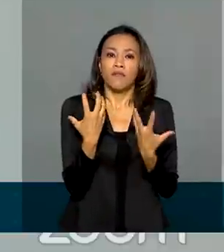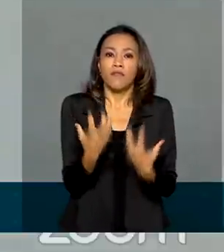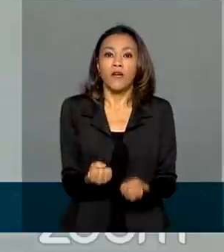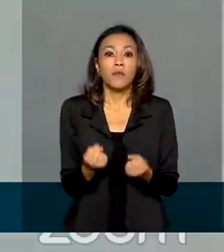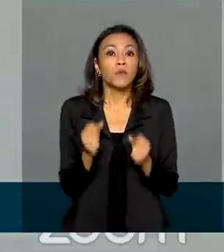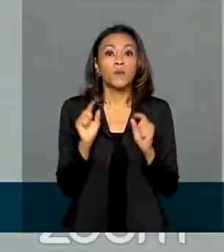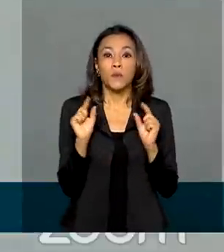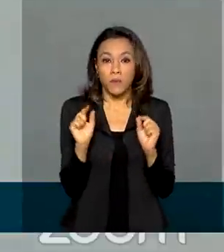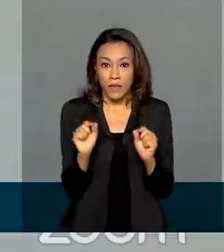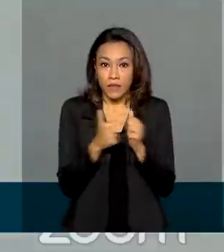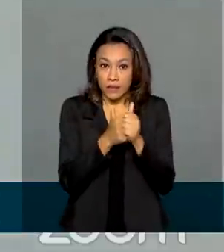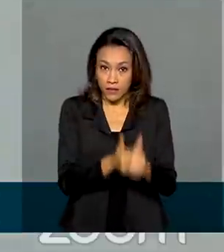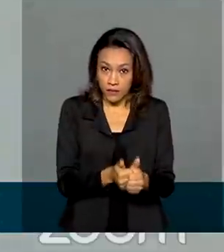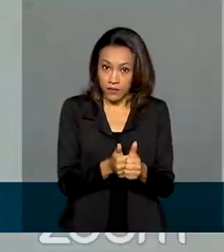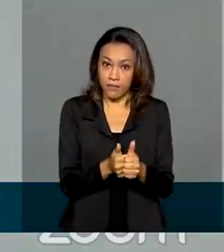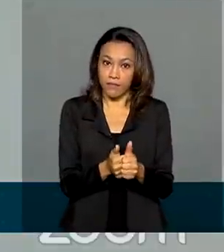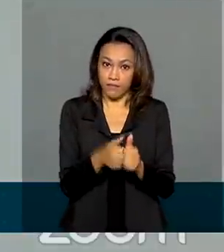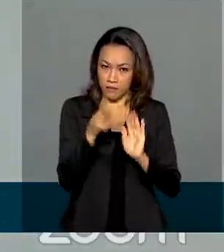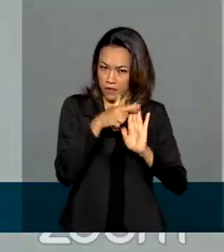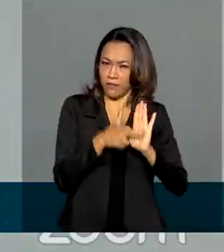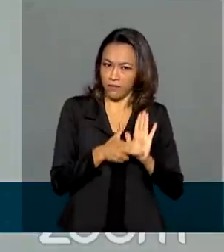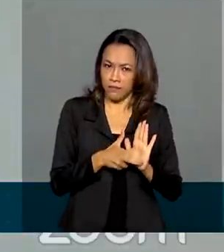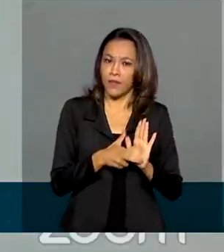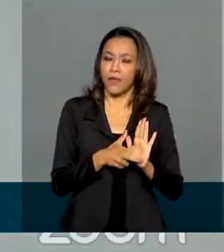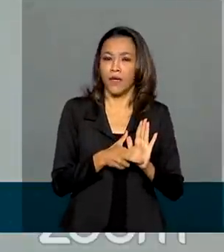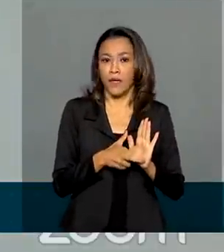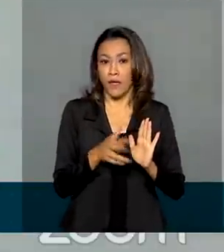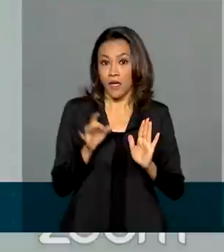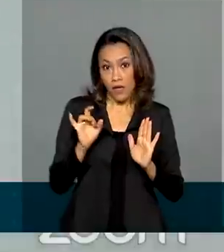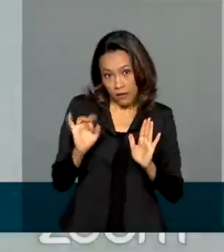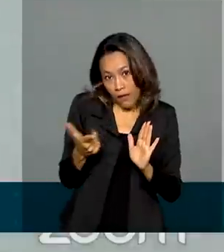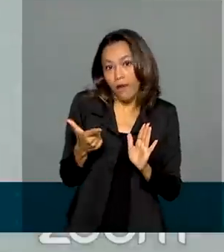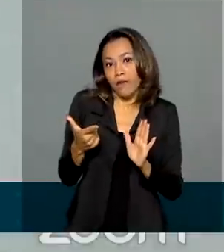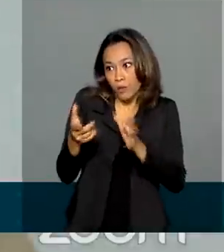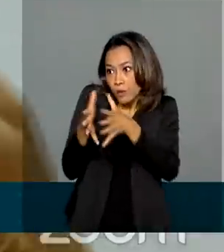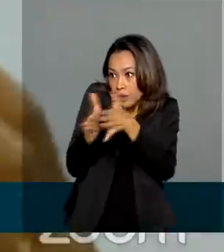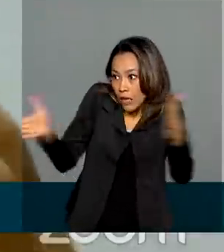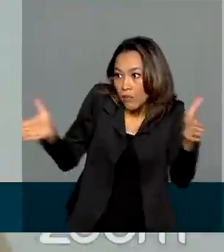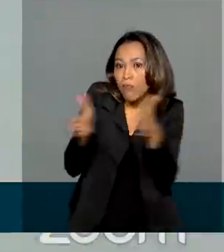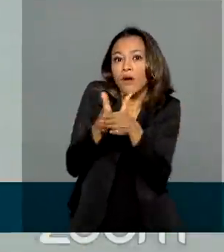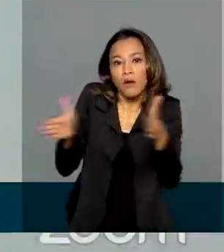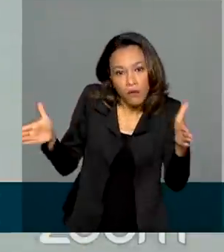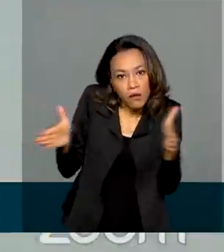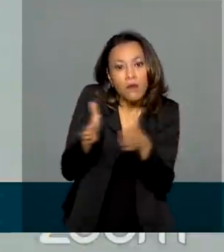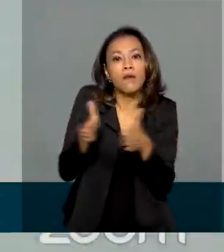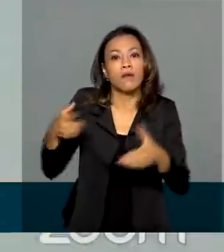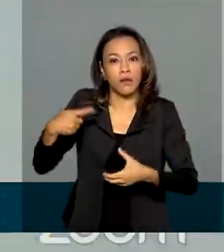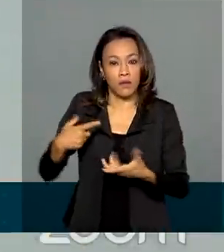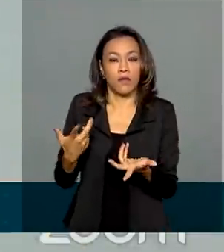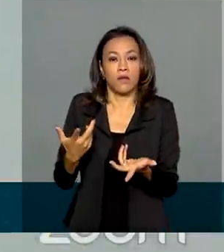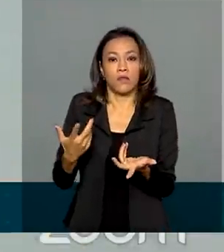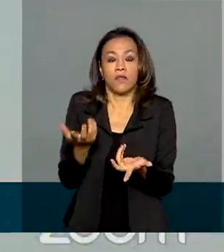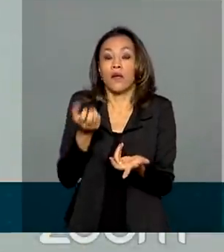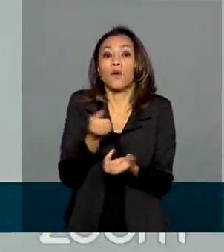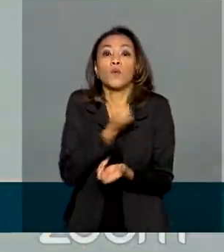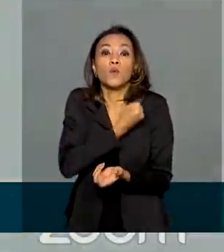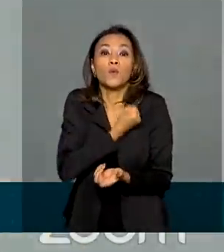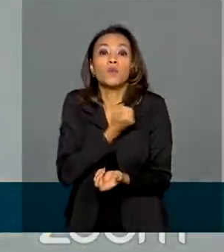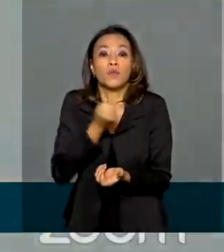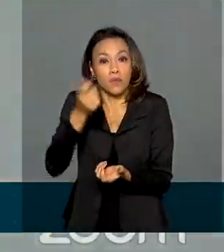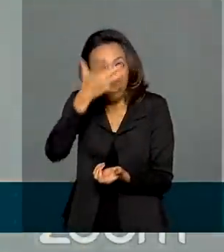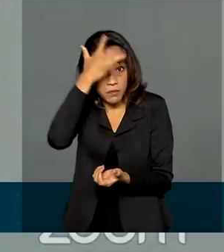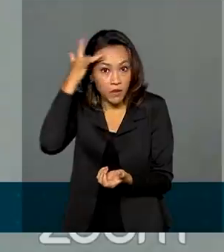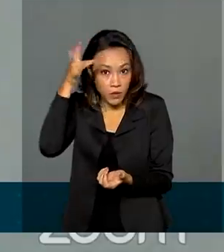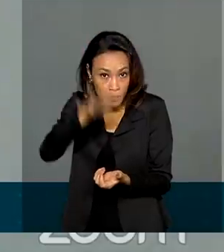não só o porte dos municípios, o tamanho da população, mas